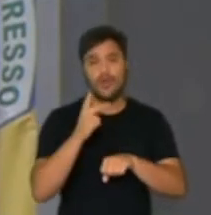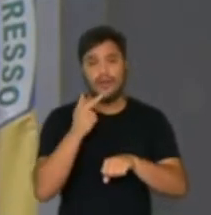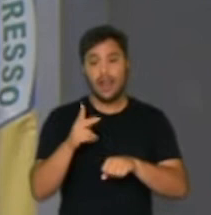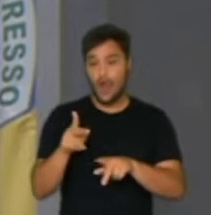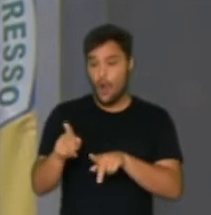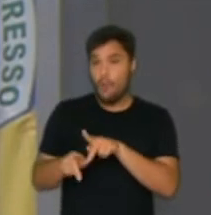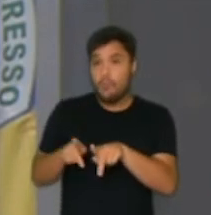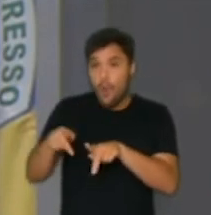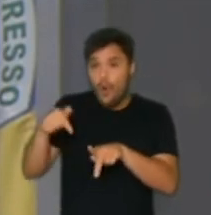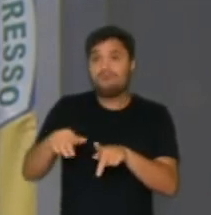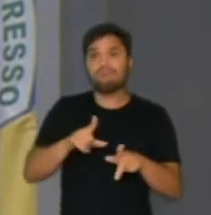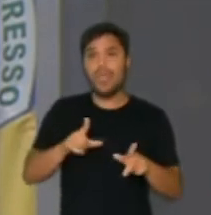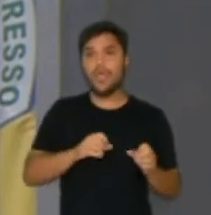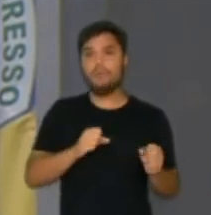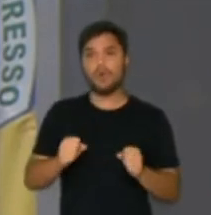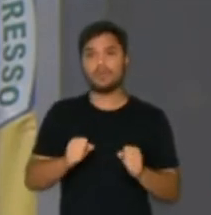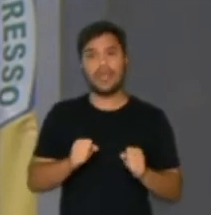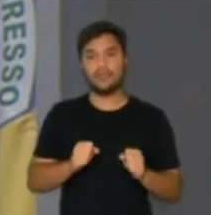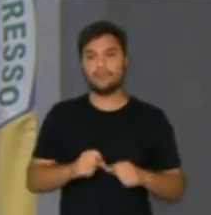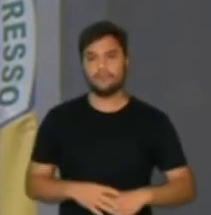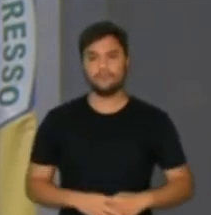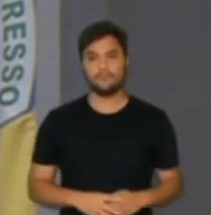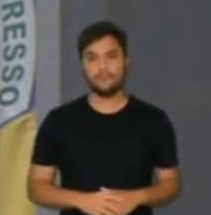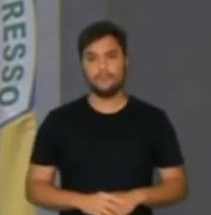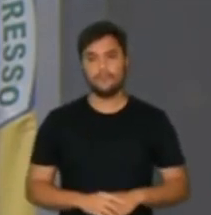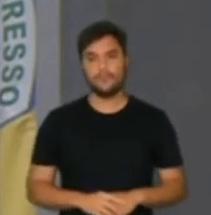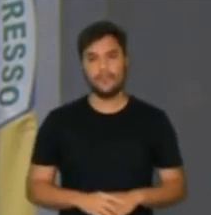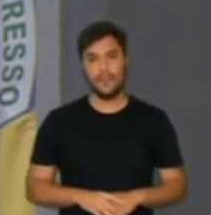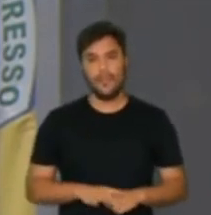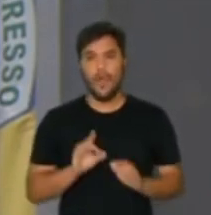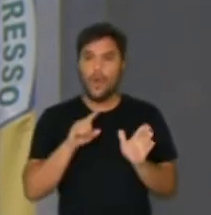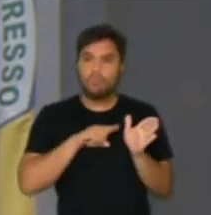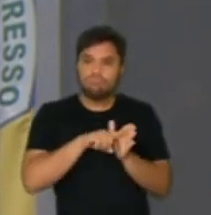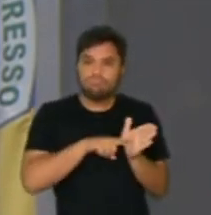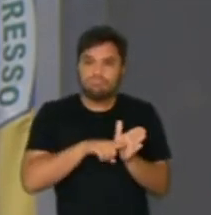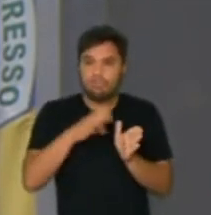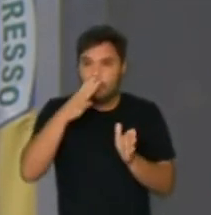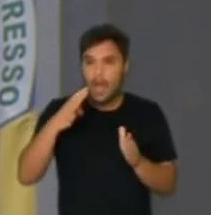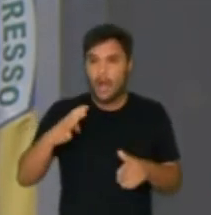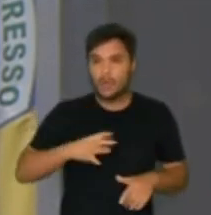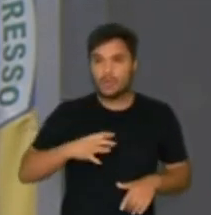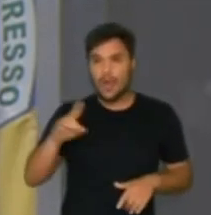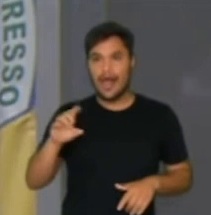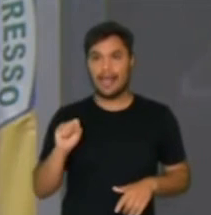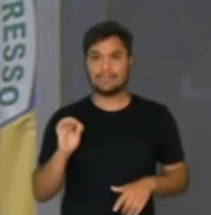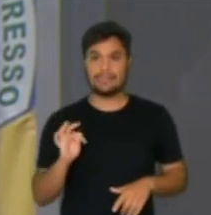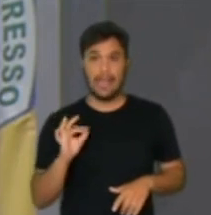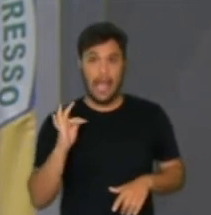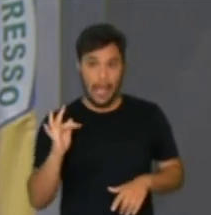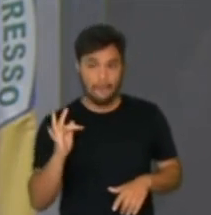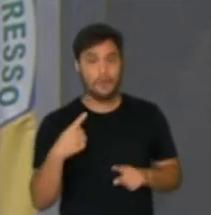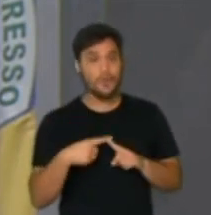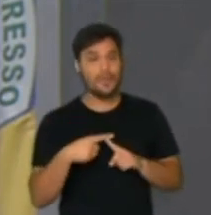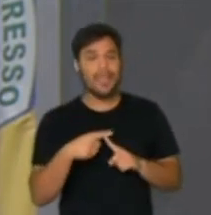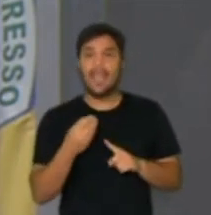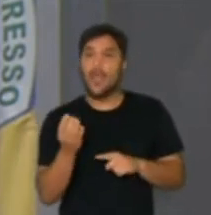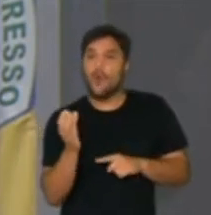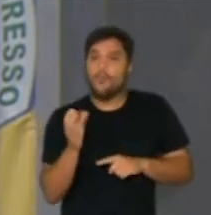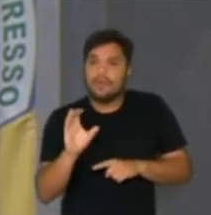emana do povo. E eu me lembro, Tony, que um dos inquéritos o qual eu respondo no Supremo Tribunal Federal foi por causa de um tweet,